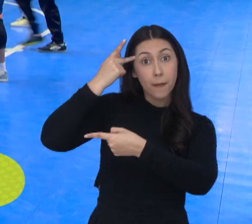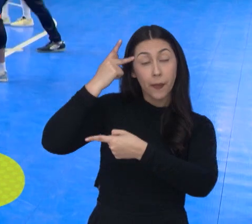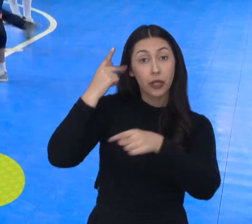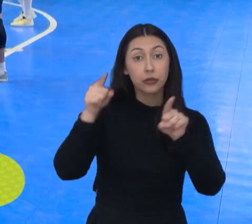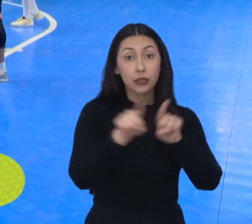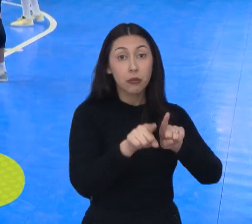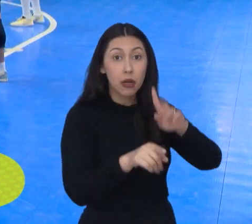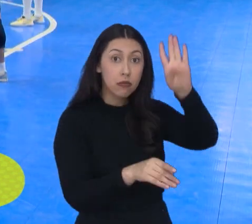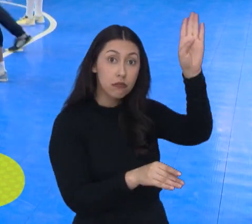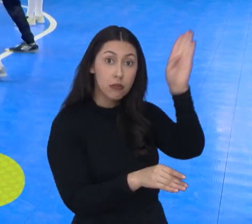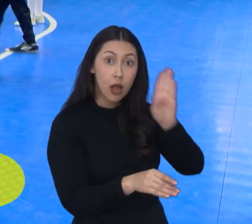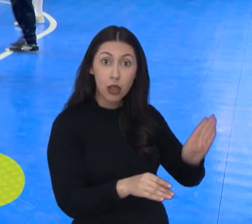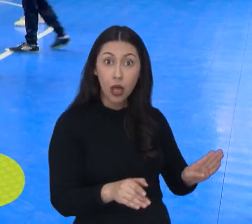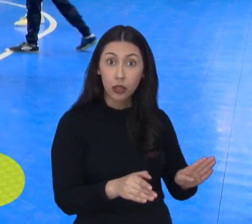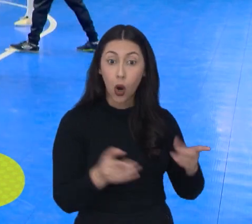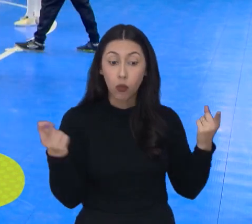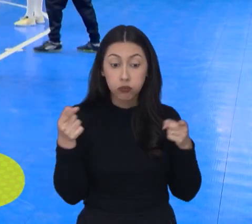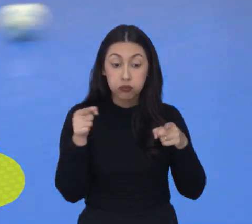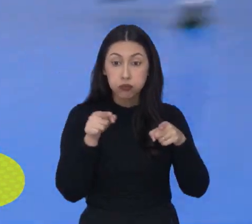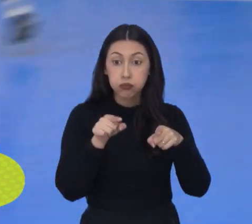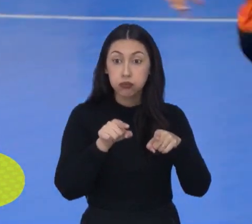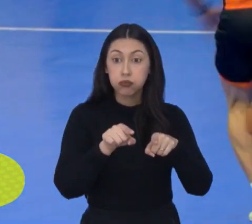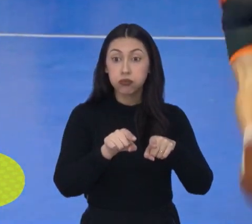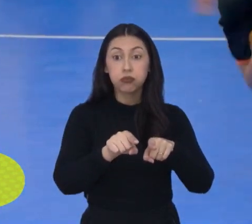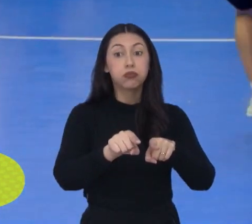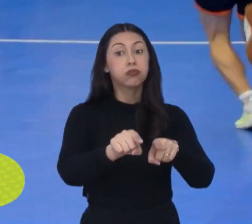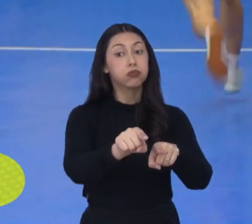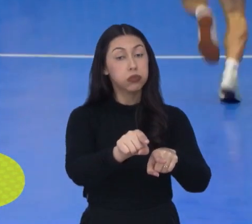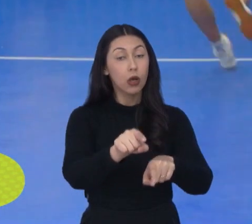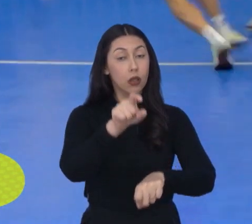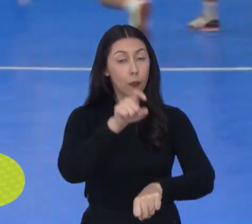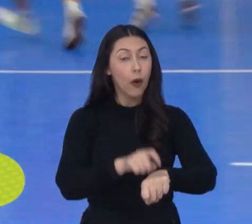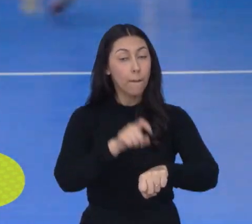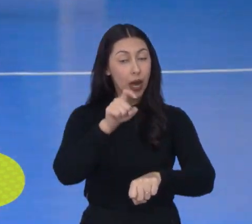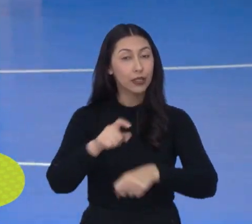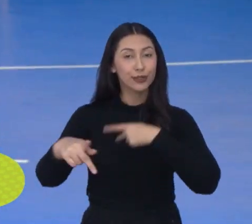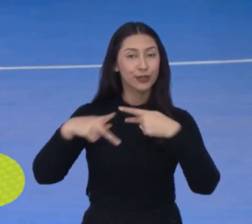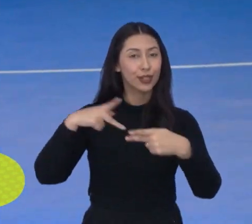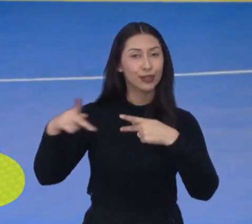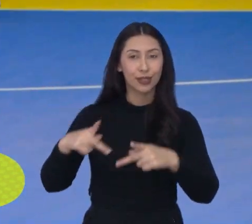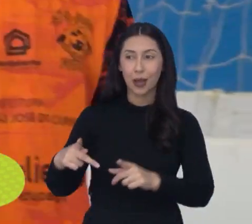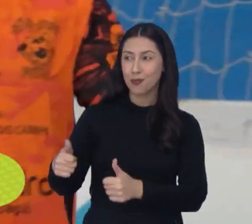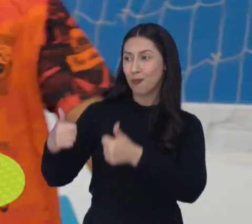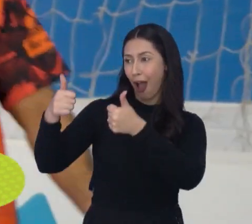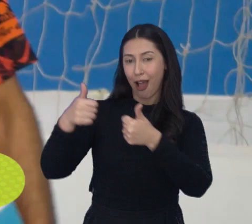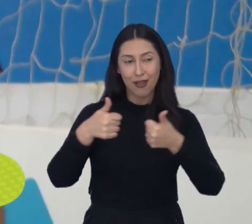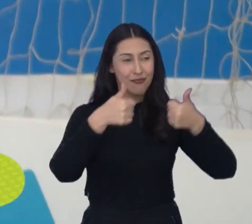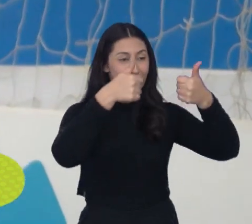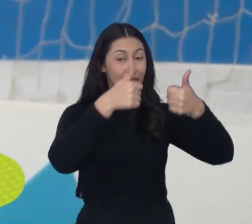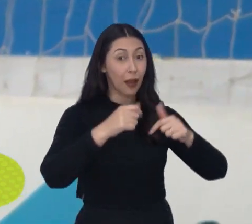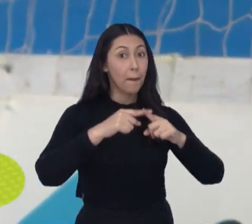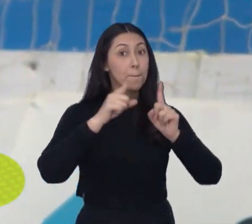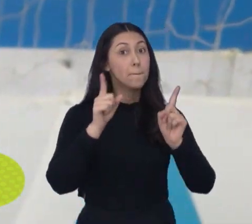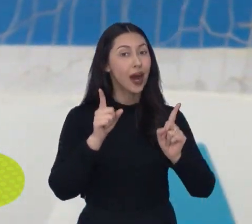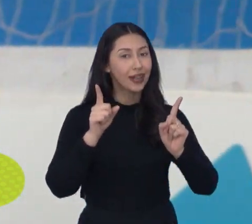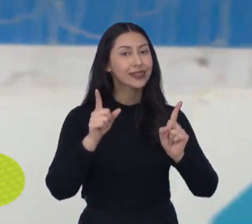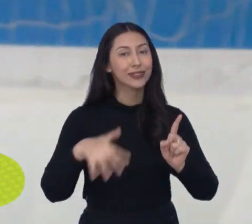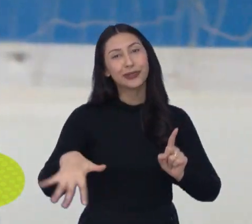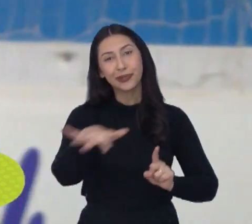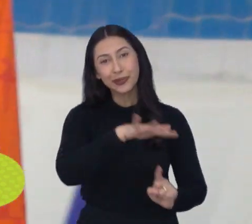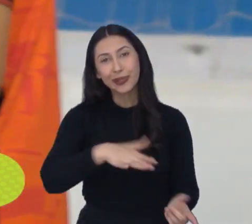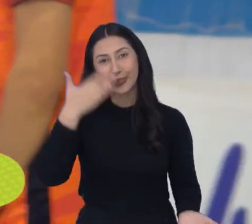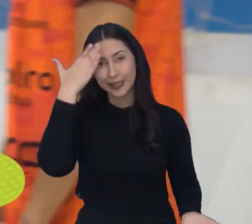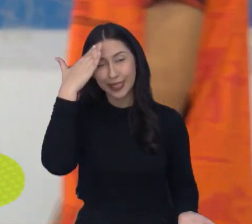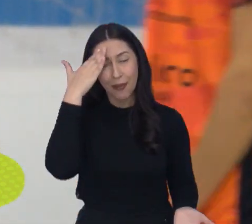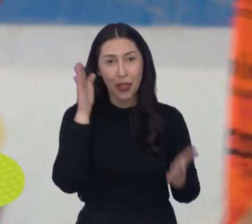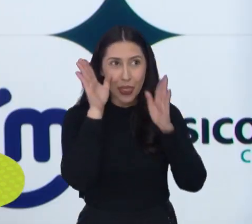brasileiro acontecem simultaneamente. E o momento dos joseenses é bom nos dois. Mas ninguém esconde que a prioridade